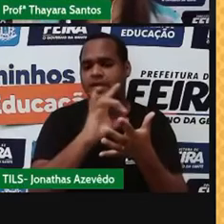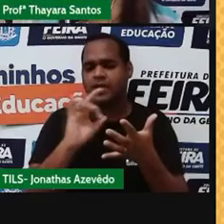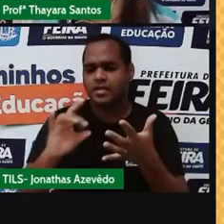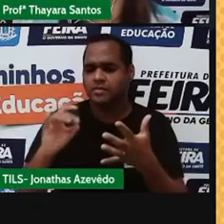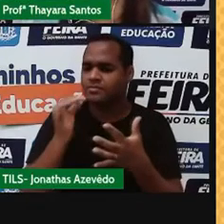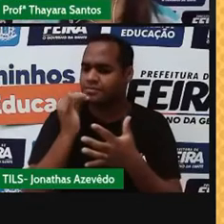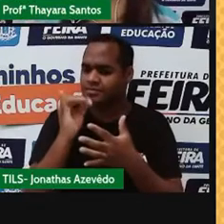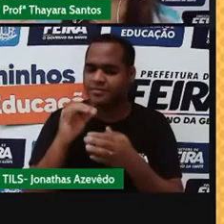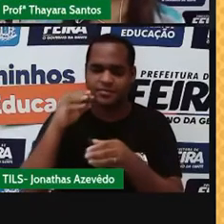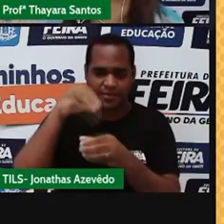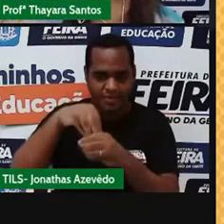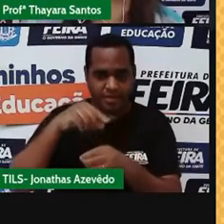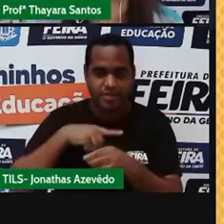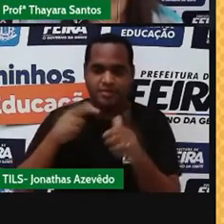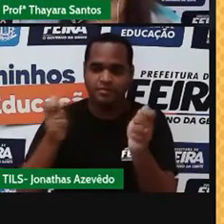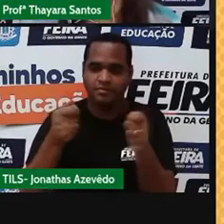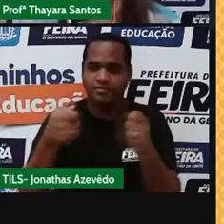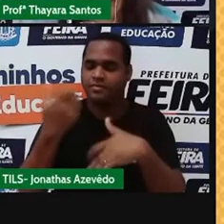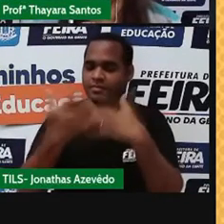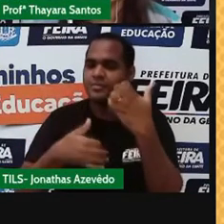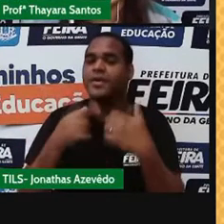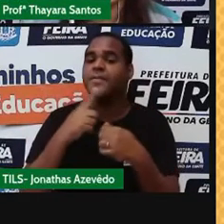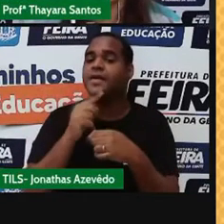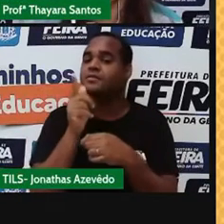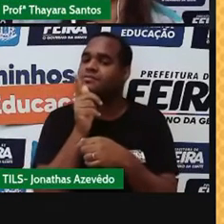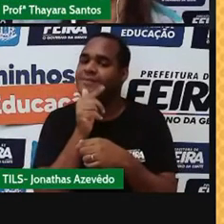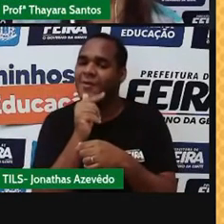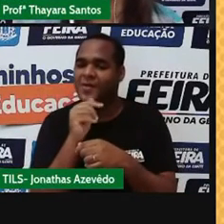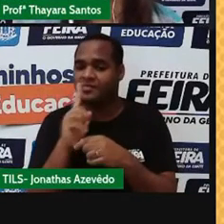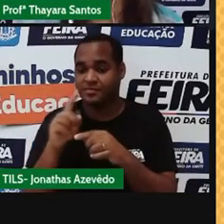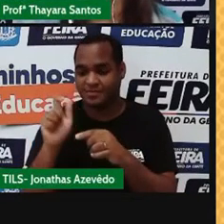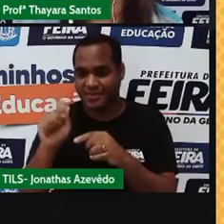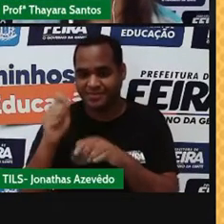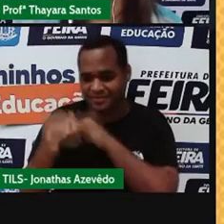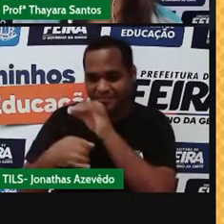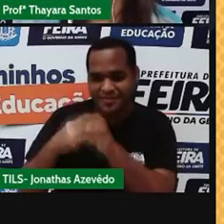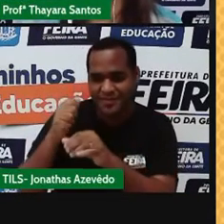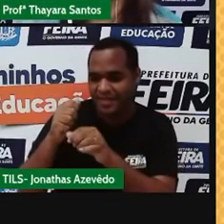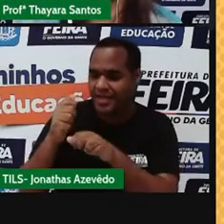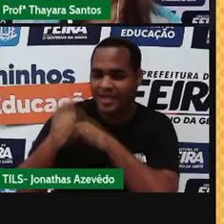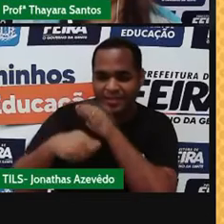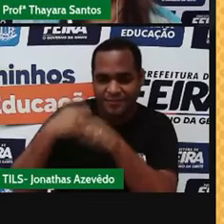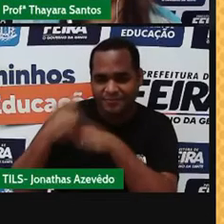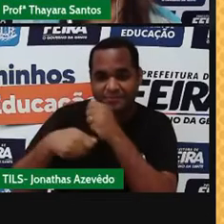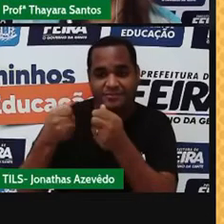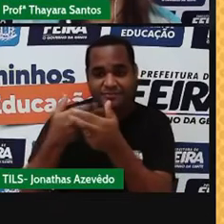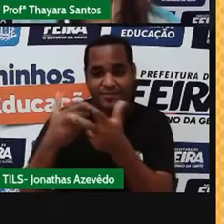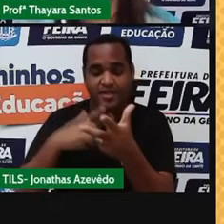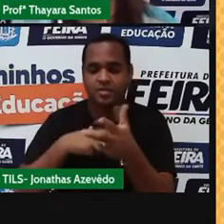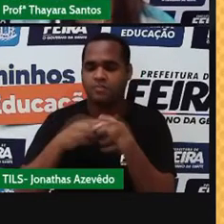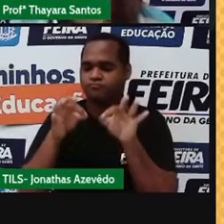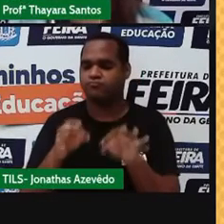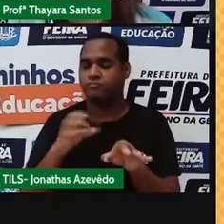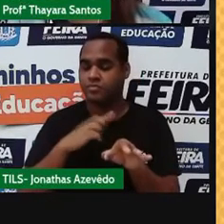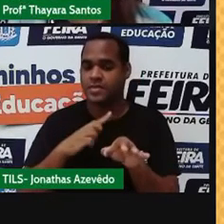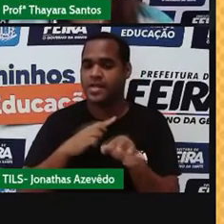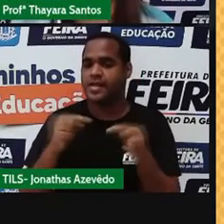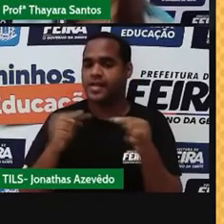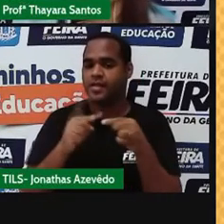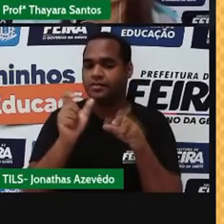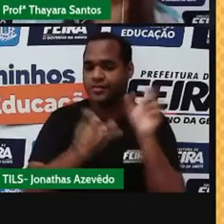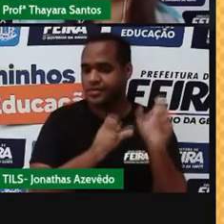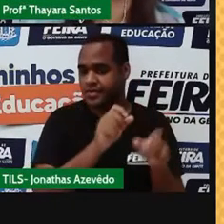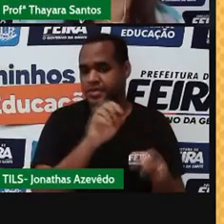acabar comportando uma quantidade específica de átomos. E é justamente essa quantidade específica de